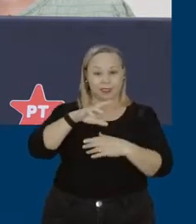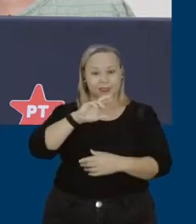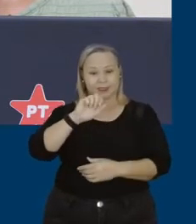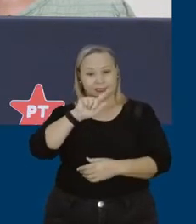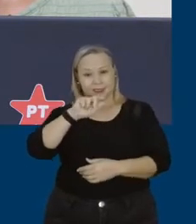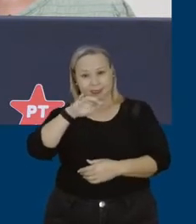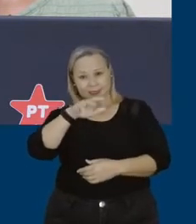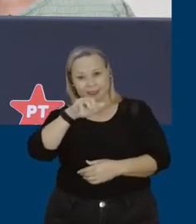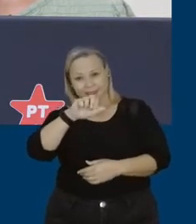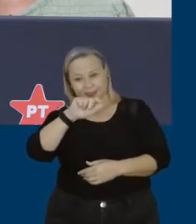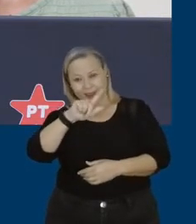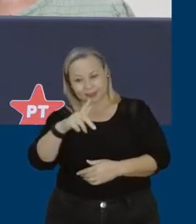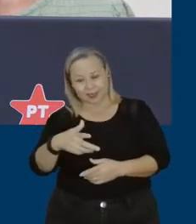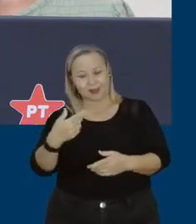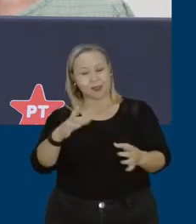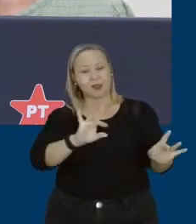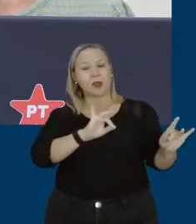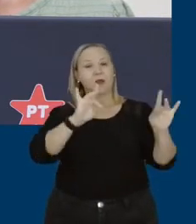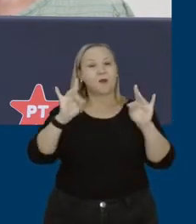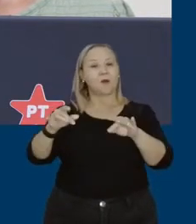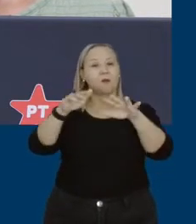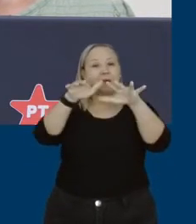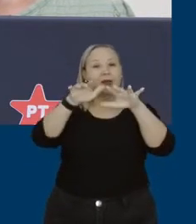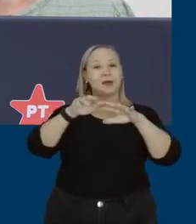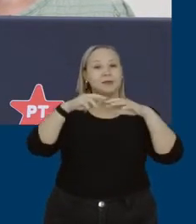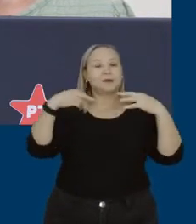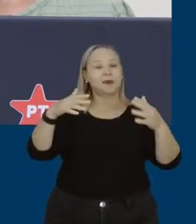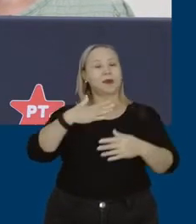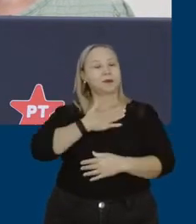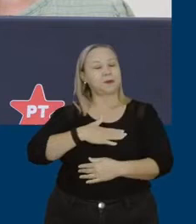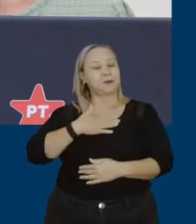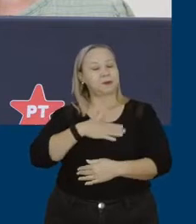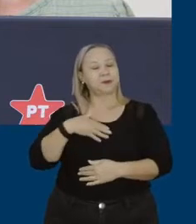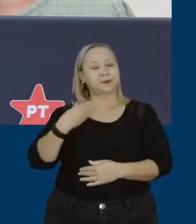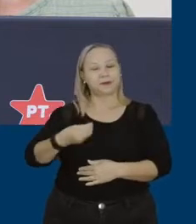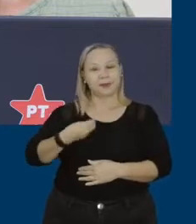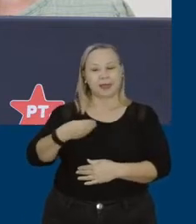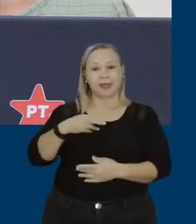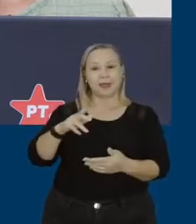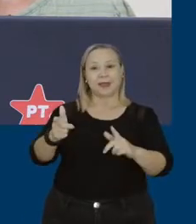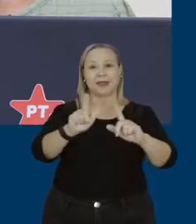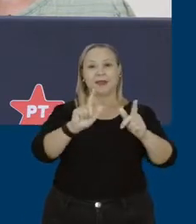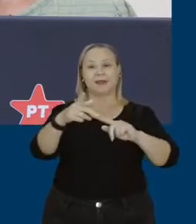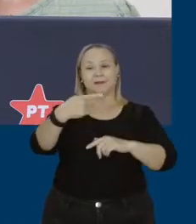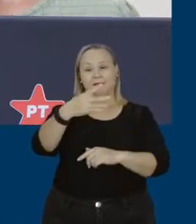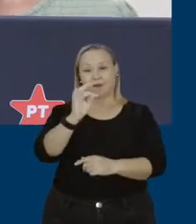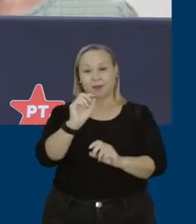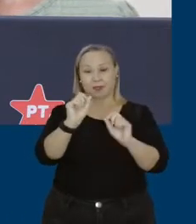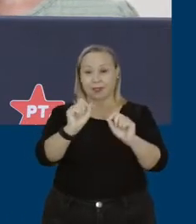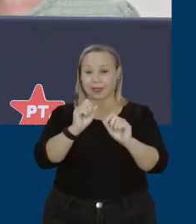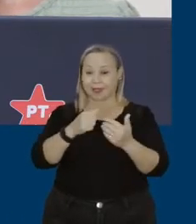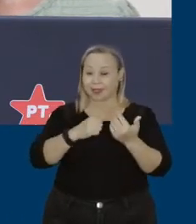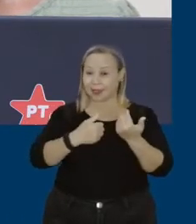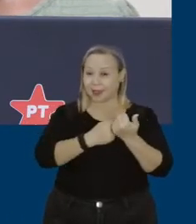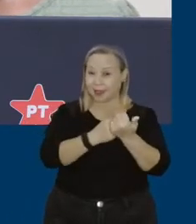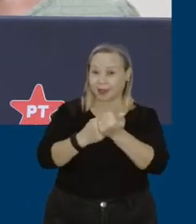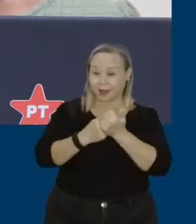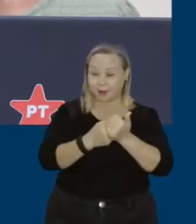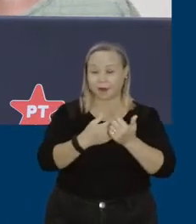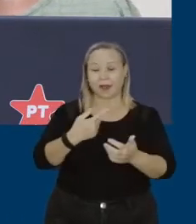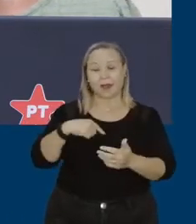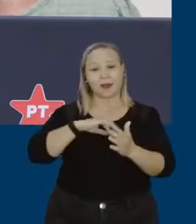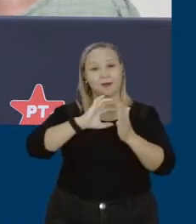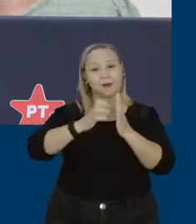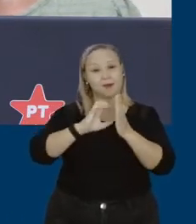estou acompanhando o seminário, mas é um prazer estar com vocês aqui na TVPT. Espero poder contribuir aí com o nosso partido,